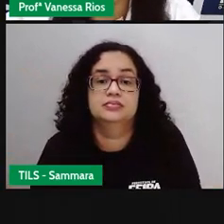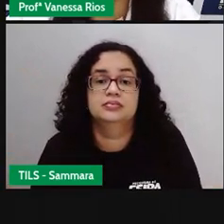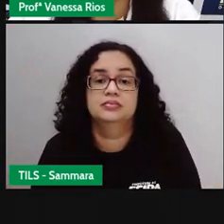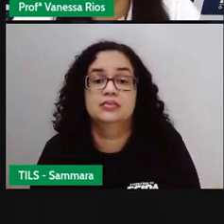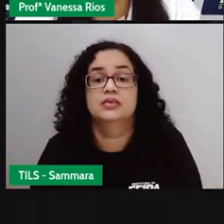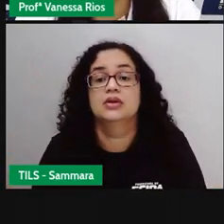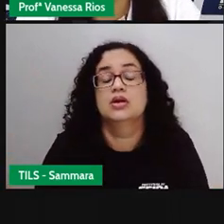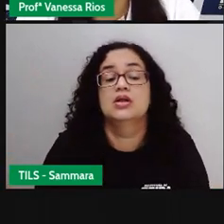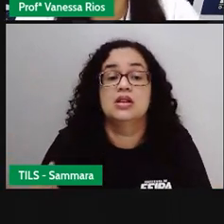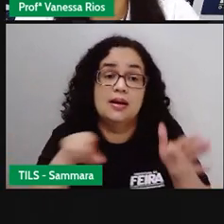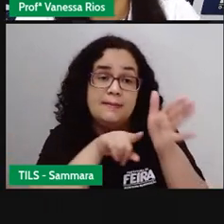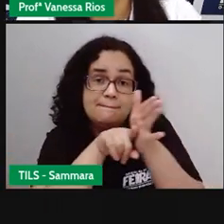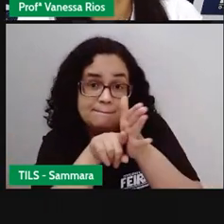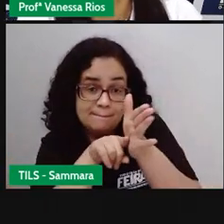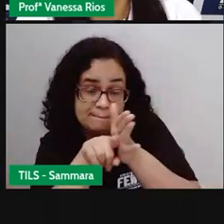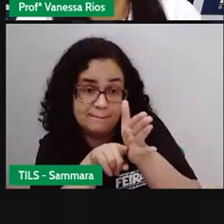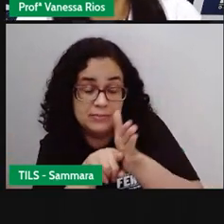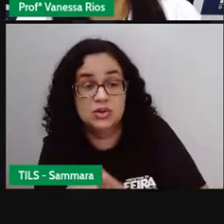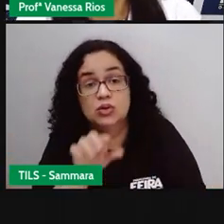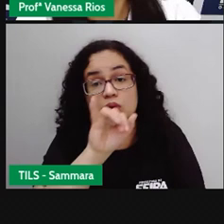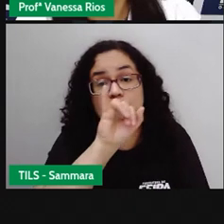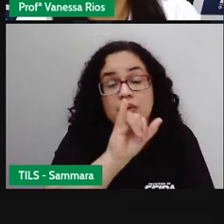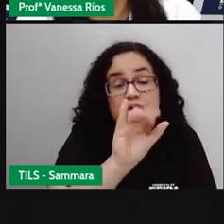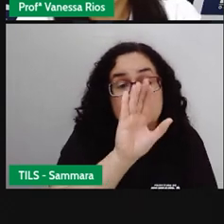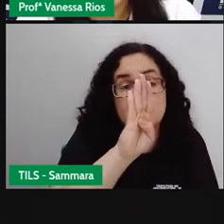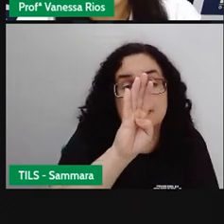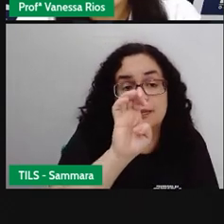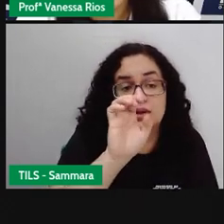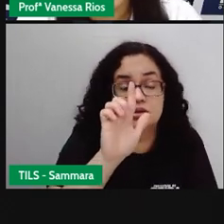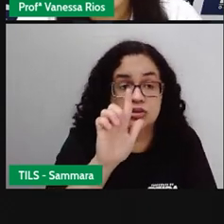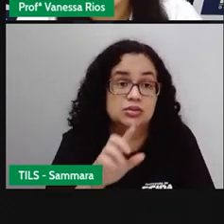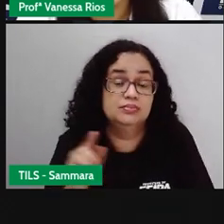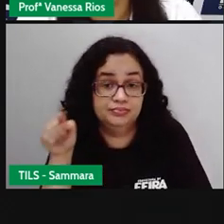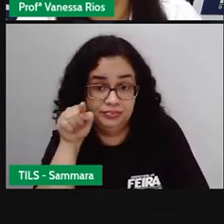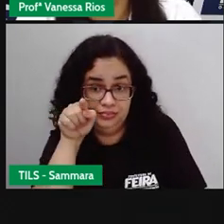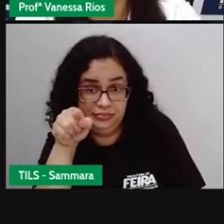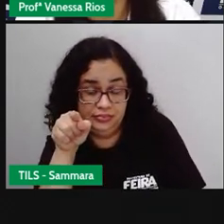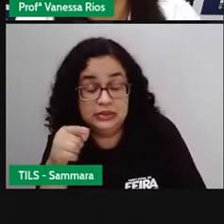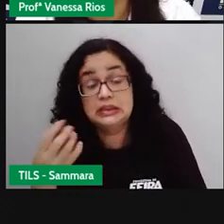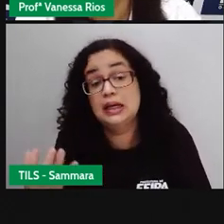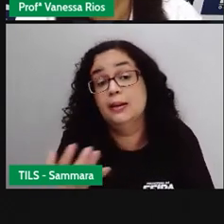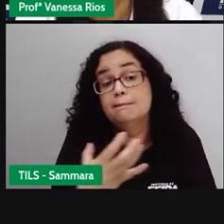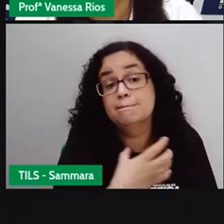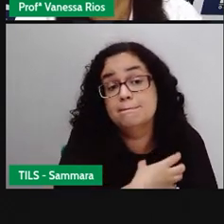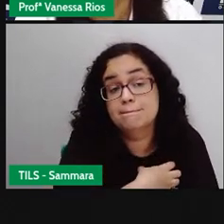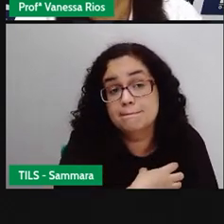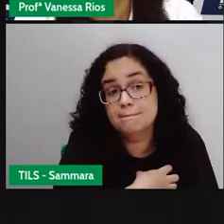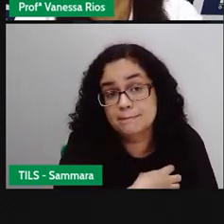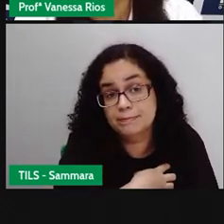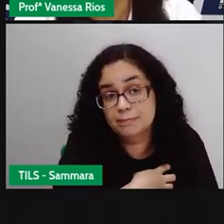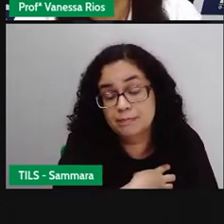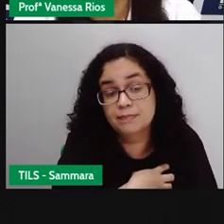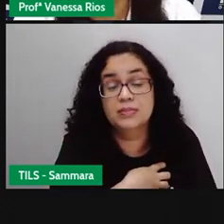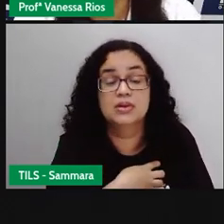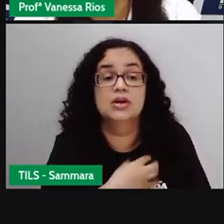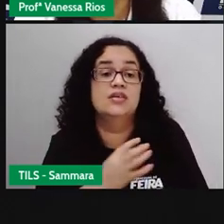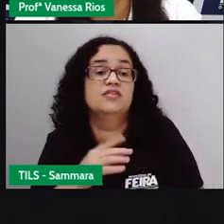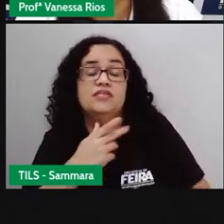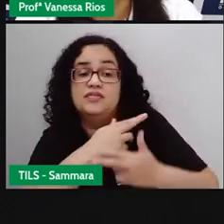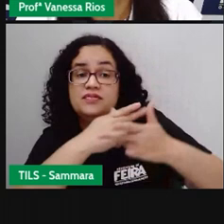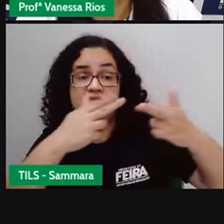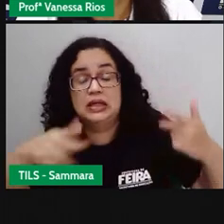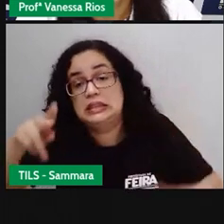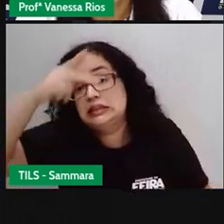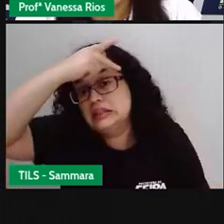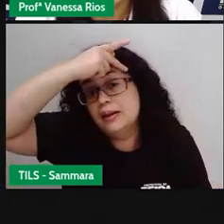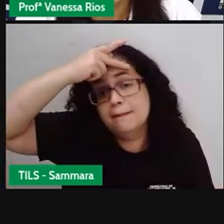Nas últimas pesquisas que o IBGE fez em relação ao censo, né, na Bahia, muitas pessoas aí